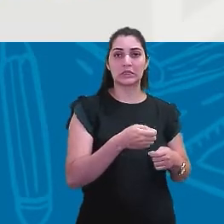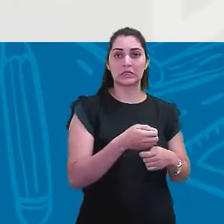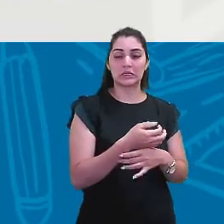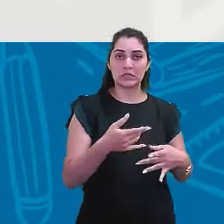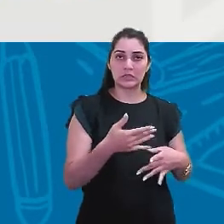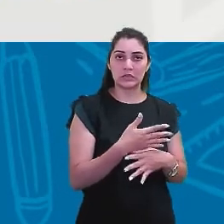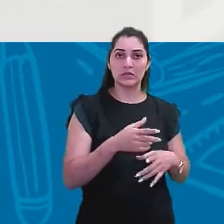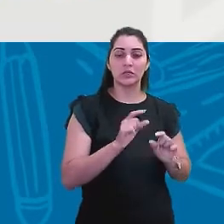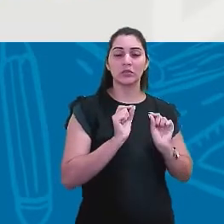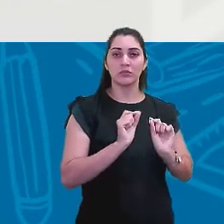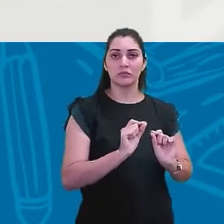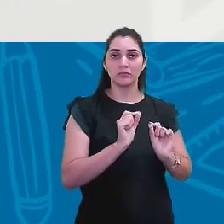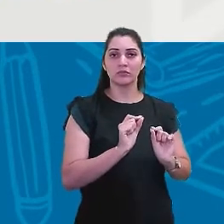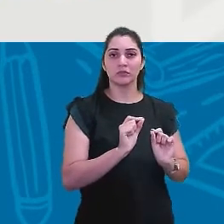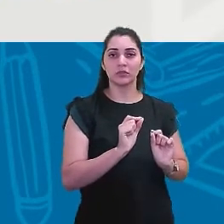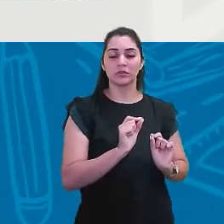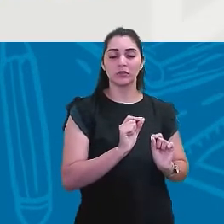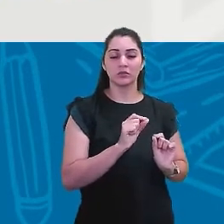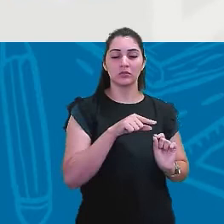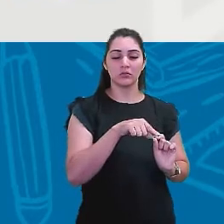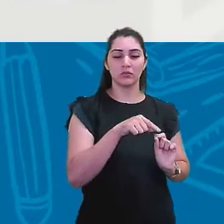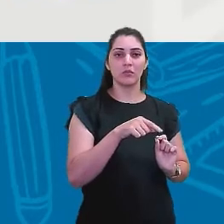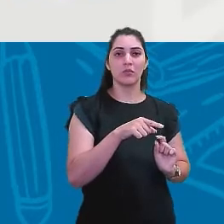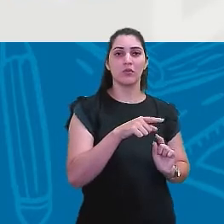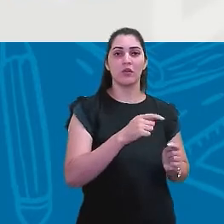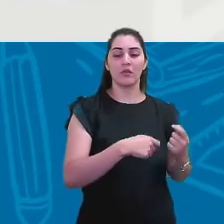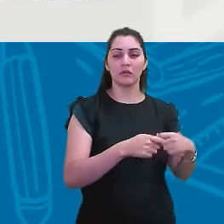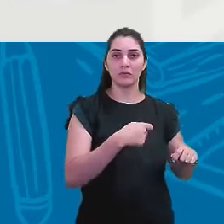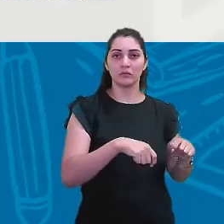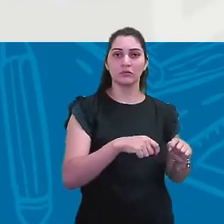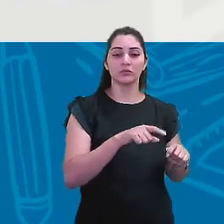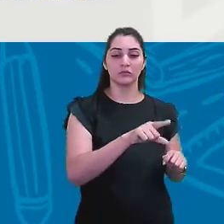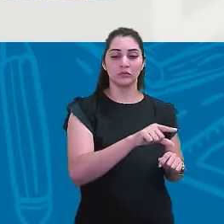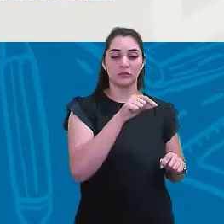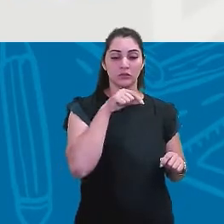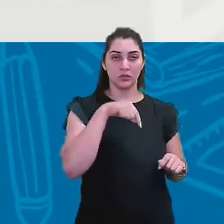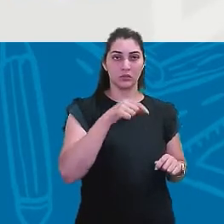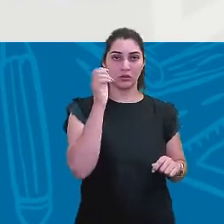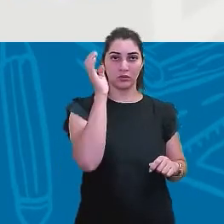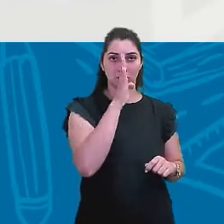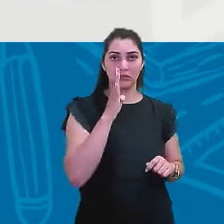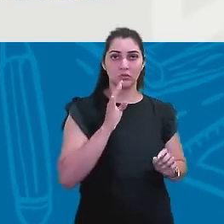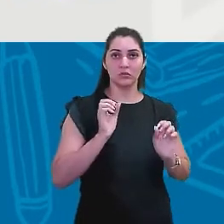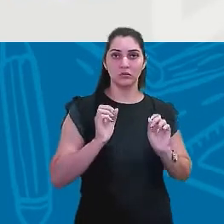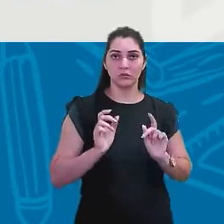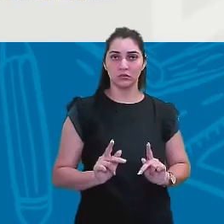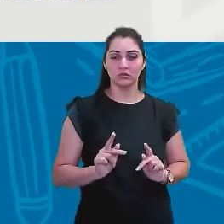pelo critério público-administrativo, que é adotado aqui no Brasil. Ok?